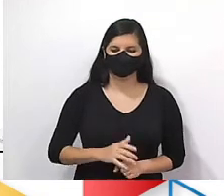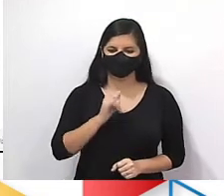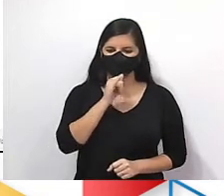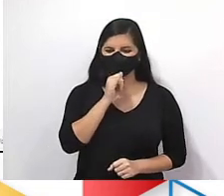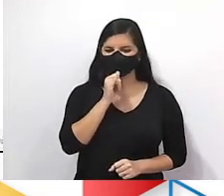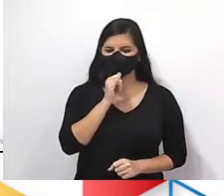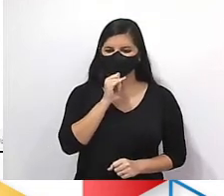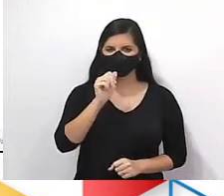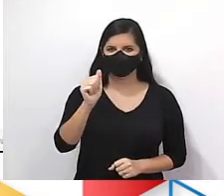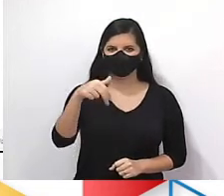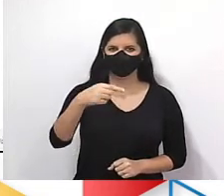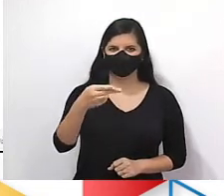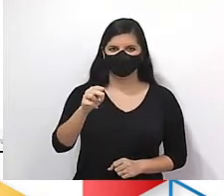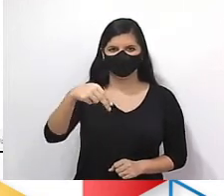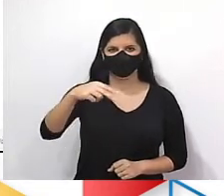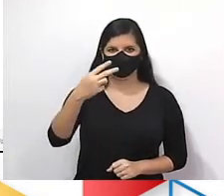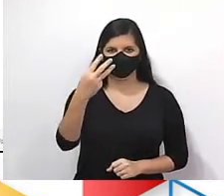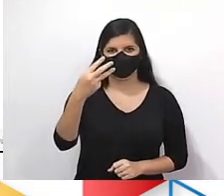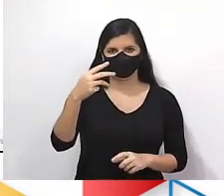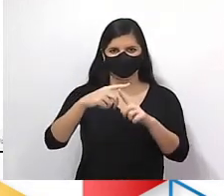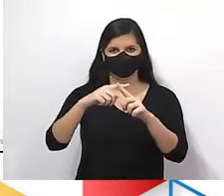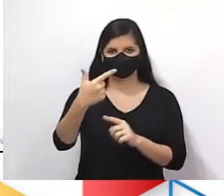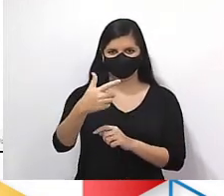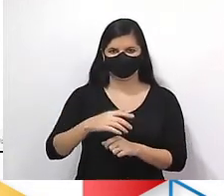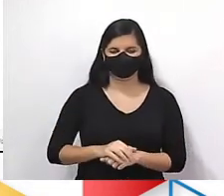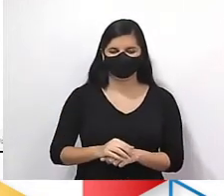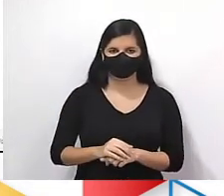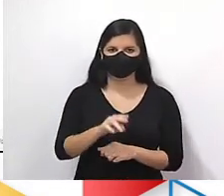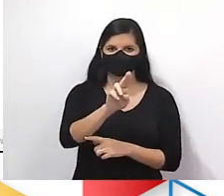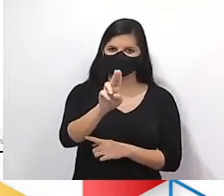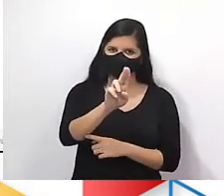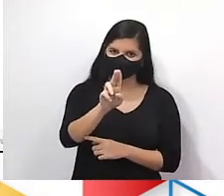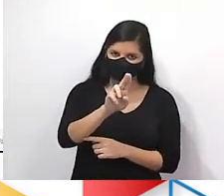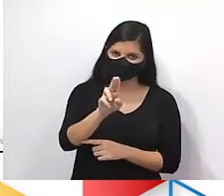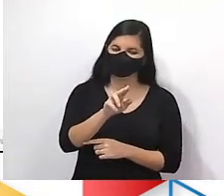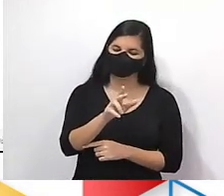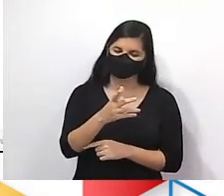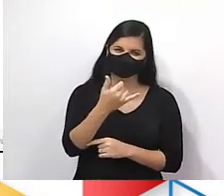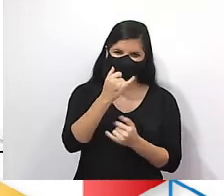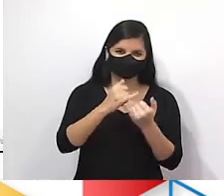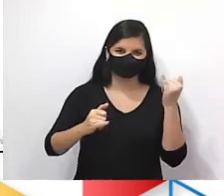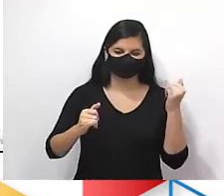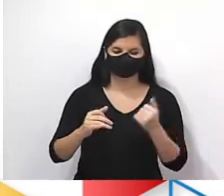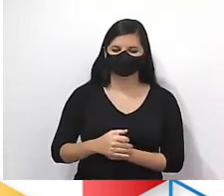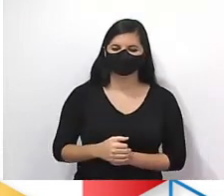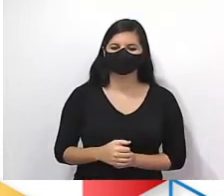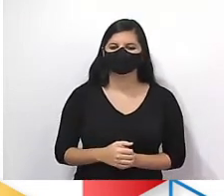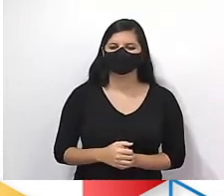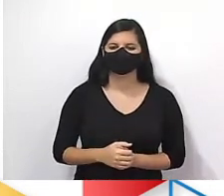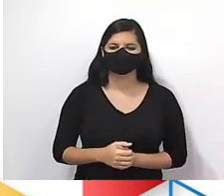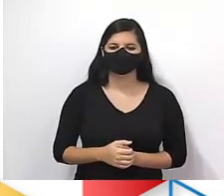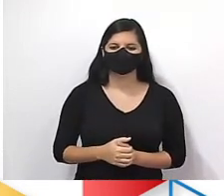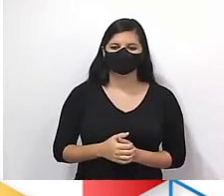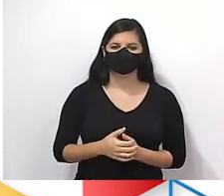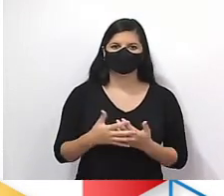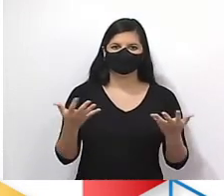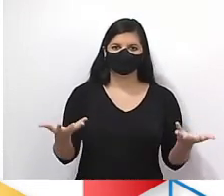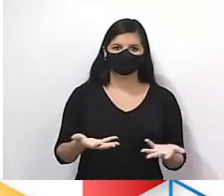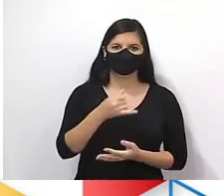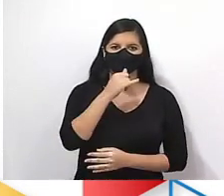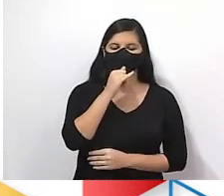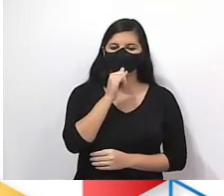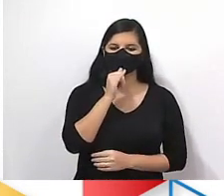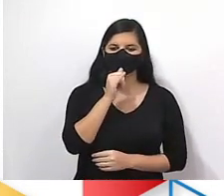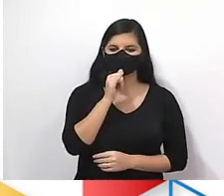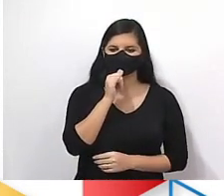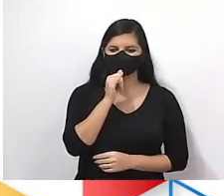exemplo de AN, N3 vezes 2, que é o que a gente vai usar aí daqui a pouco, bem parecido, tá bom? Então segue comigo. Vamos para o exemplo